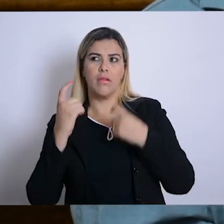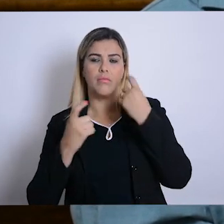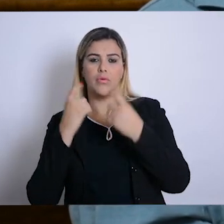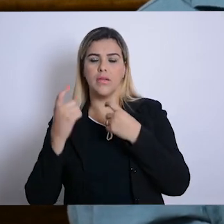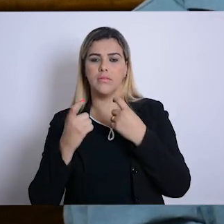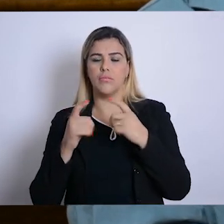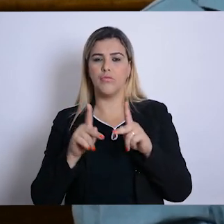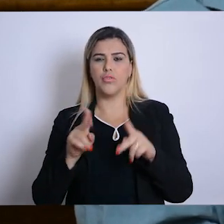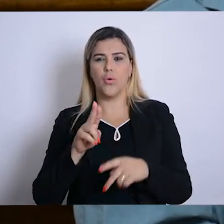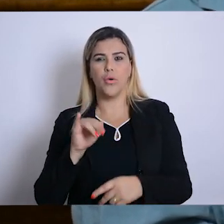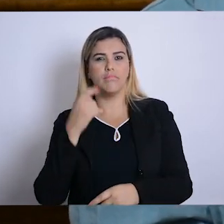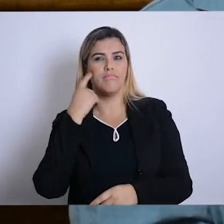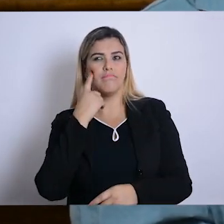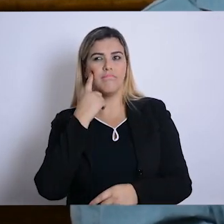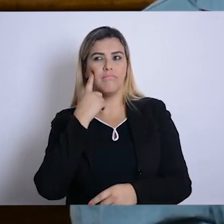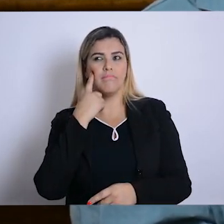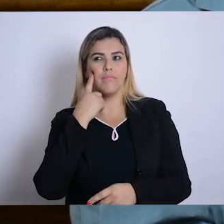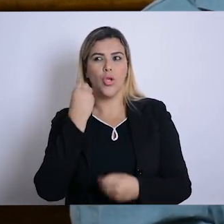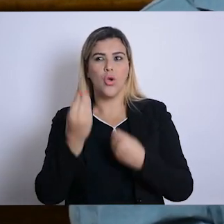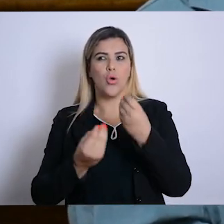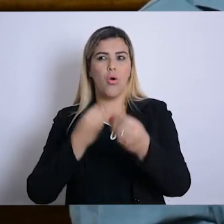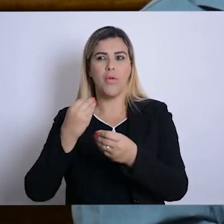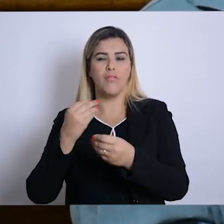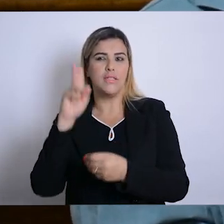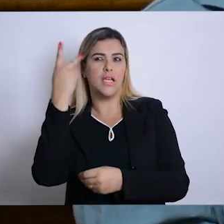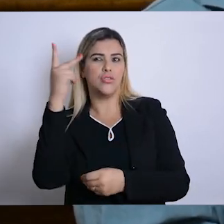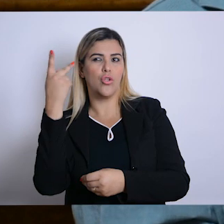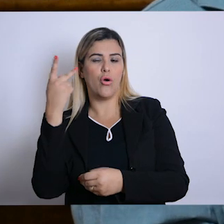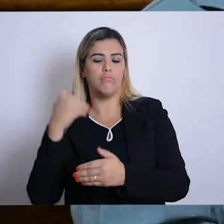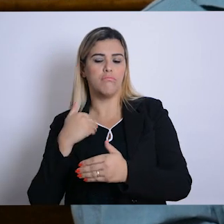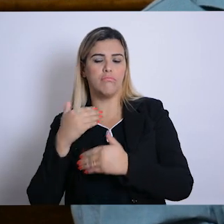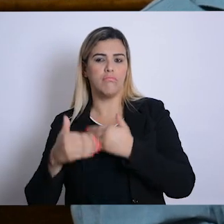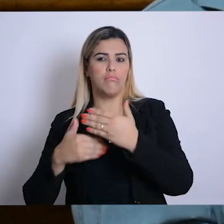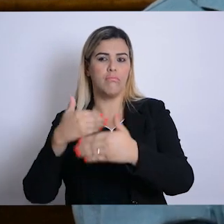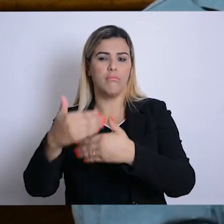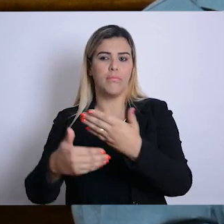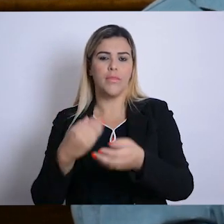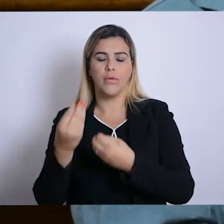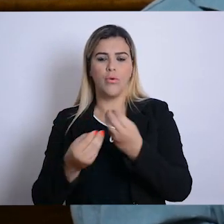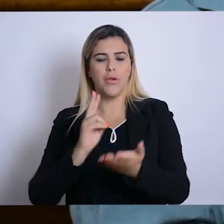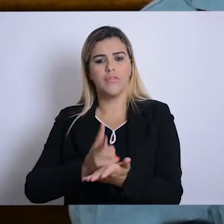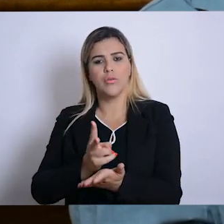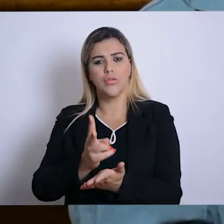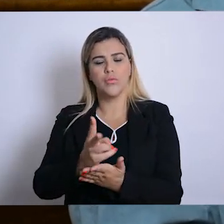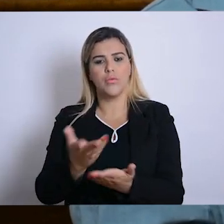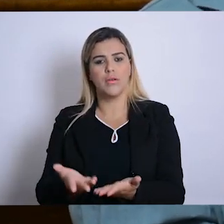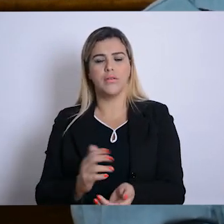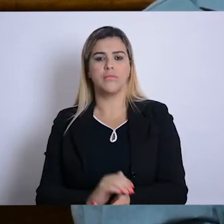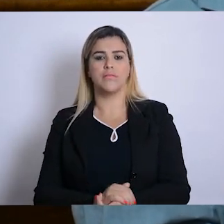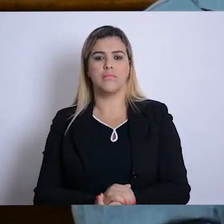Como vai ser o legado disto? Como é que nós vamos dar continuidade ao